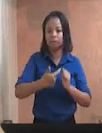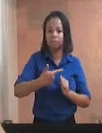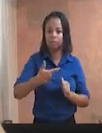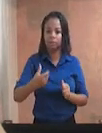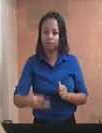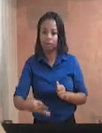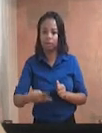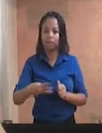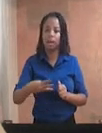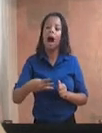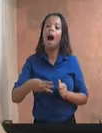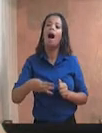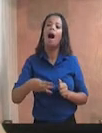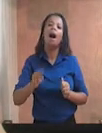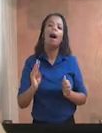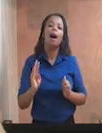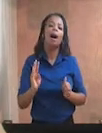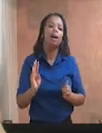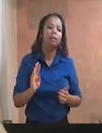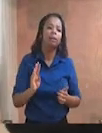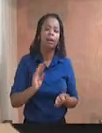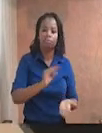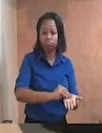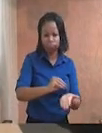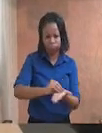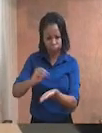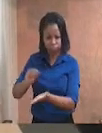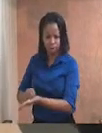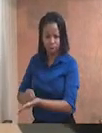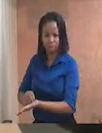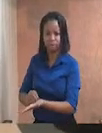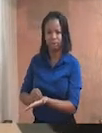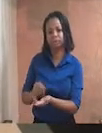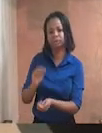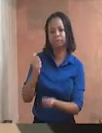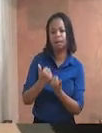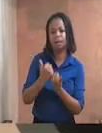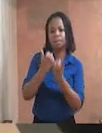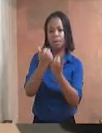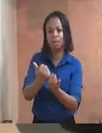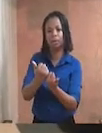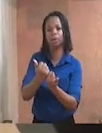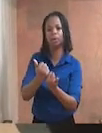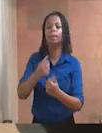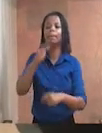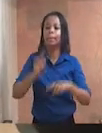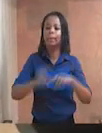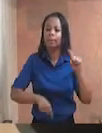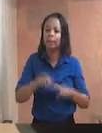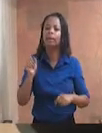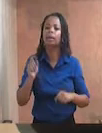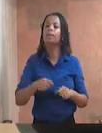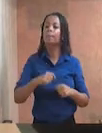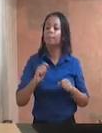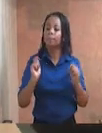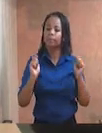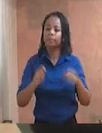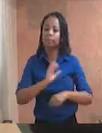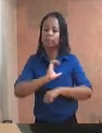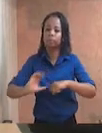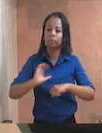A falta à carência de recursos materiais não constituiu um motivo